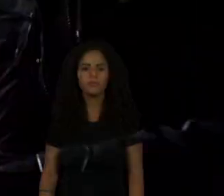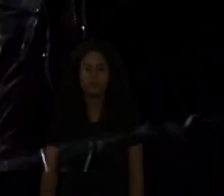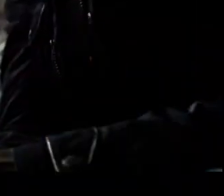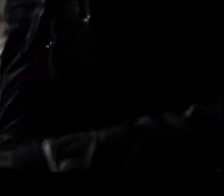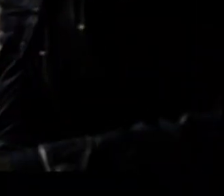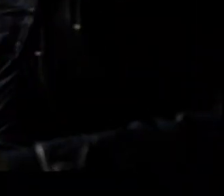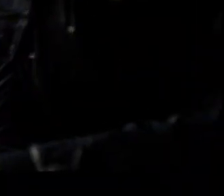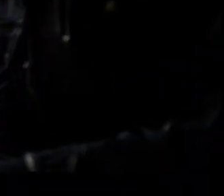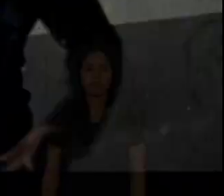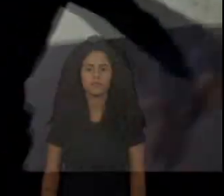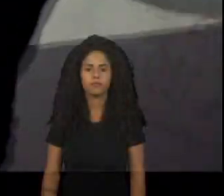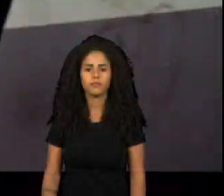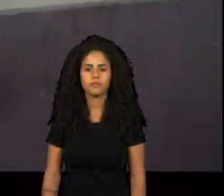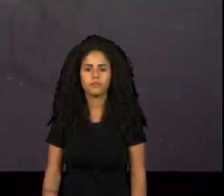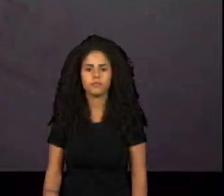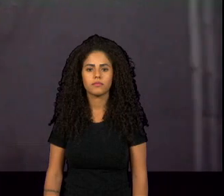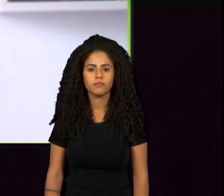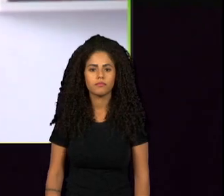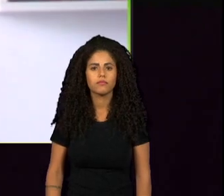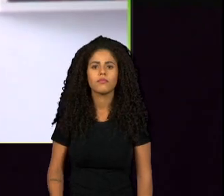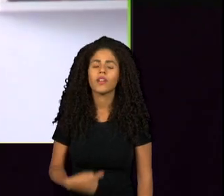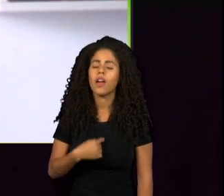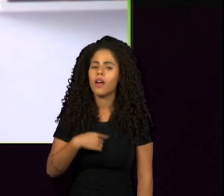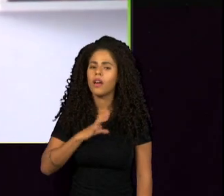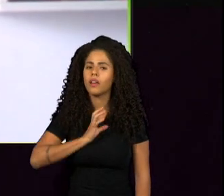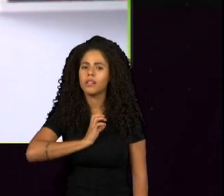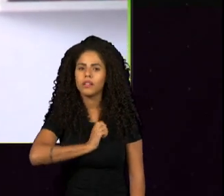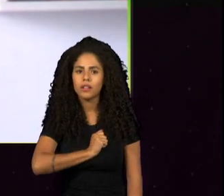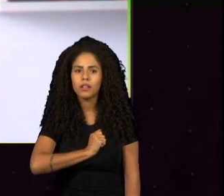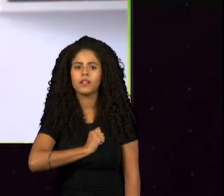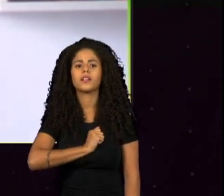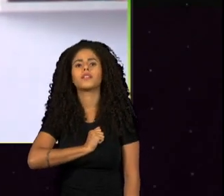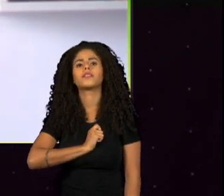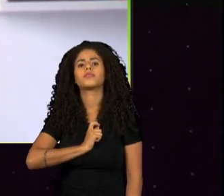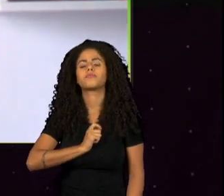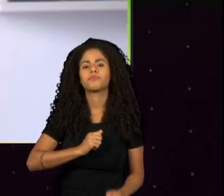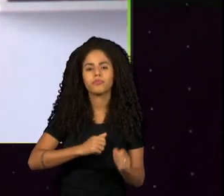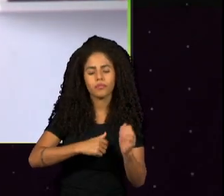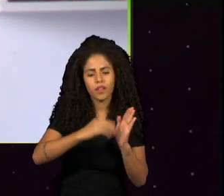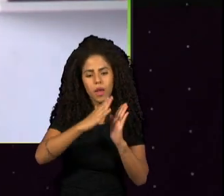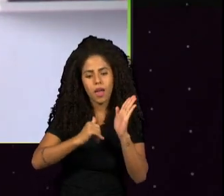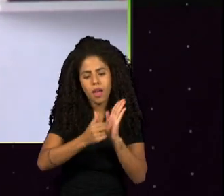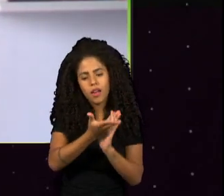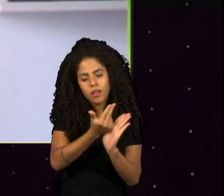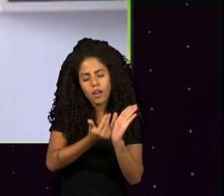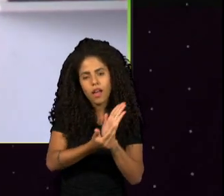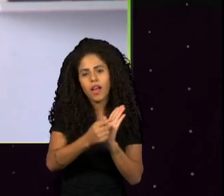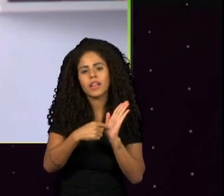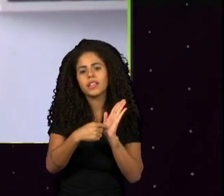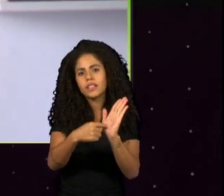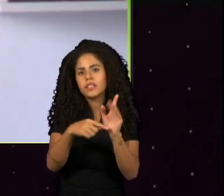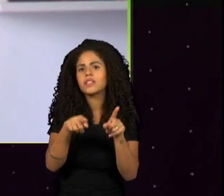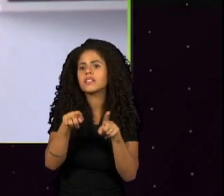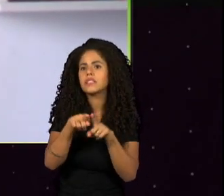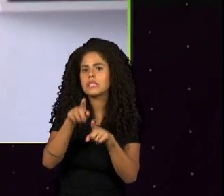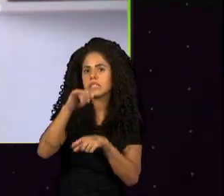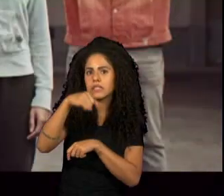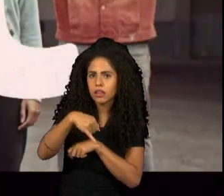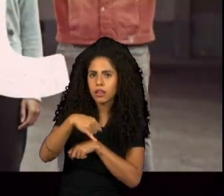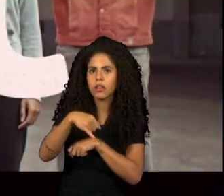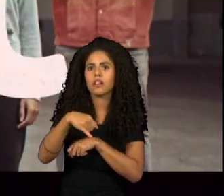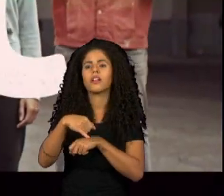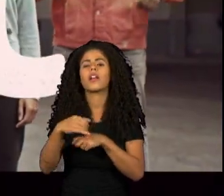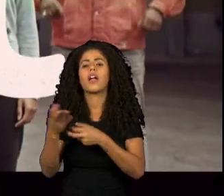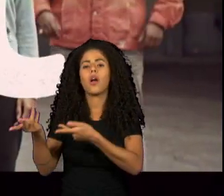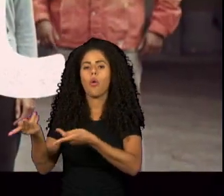Eu gosto muito de pontuar dois trabalhos, que foram o da Intel, que a gente fez junto com a National Geographic. eles